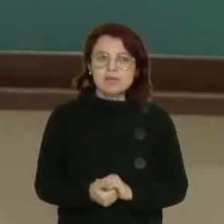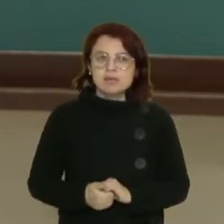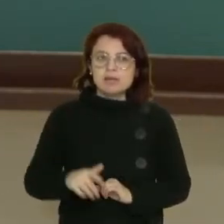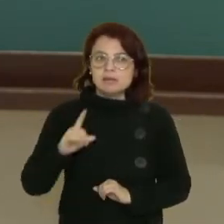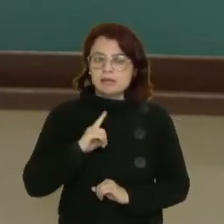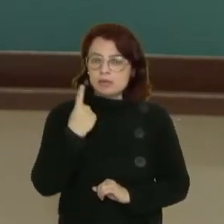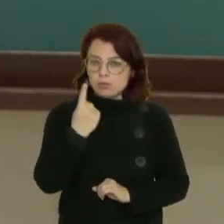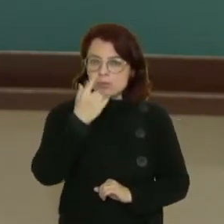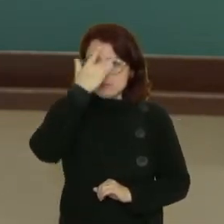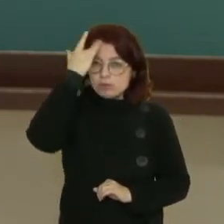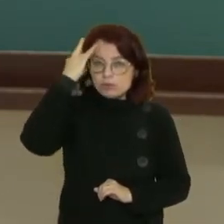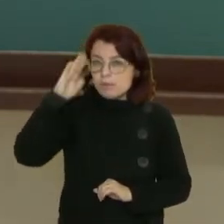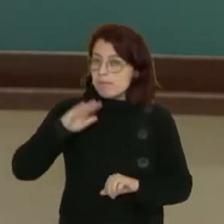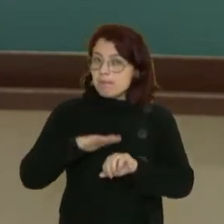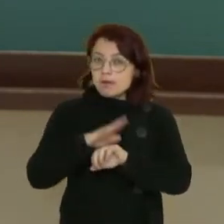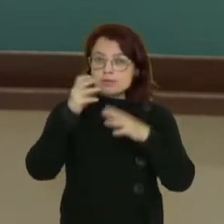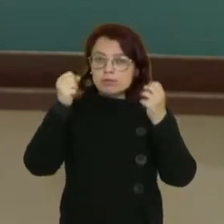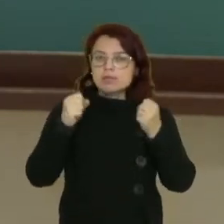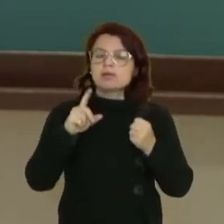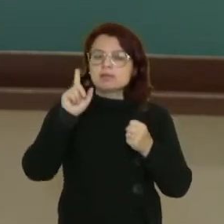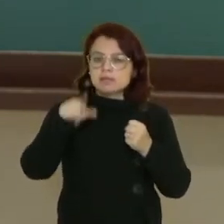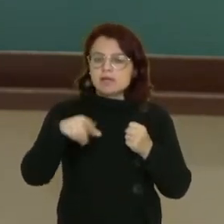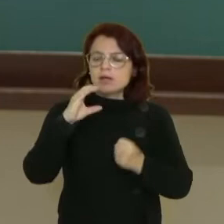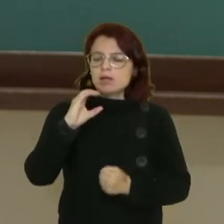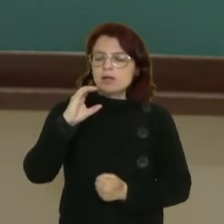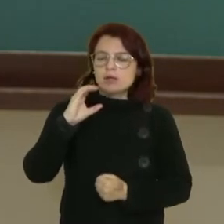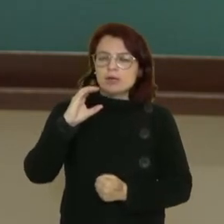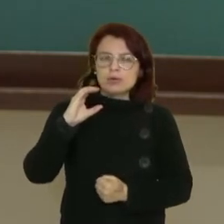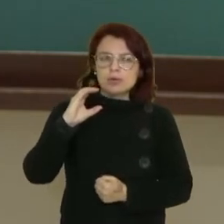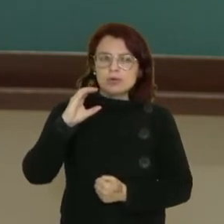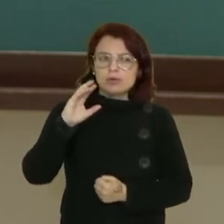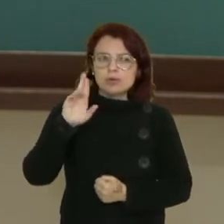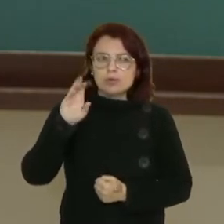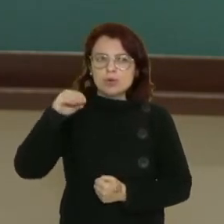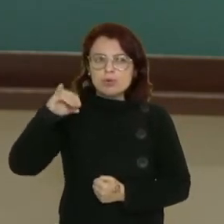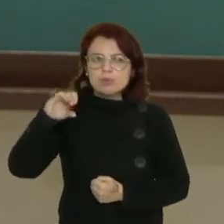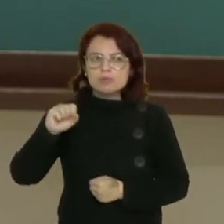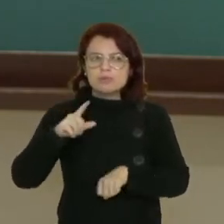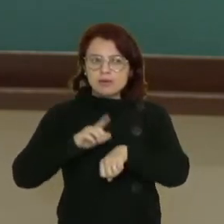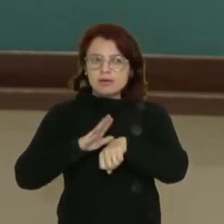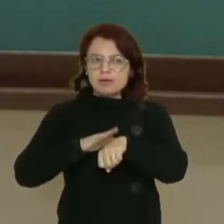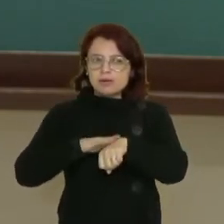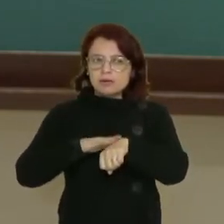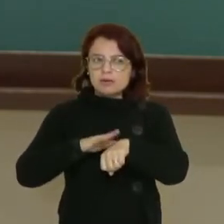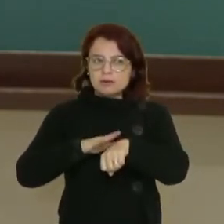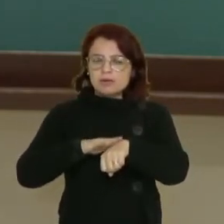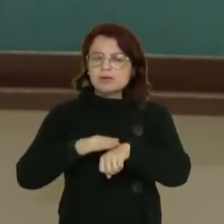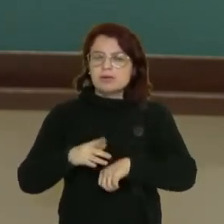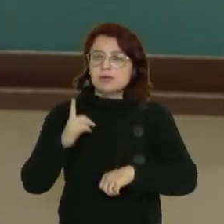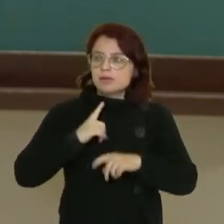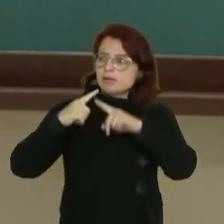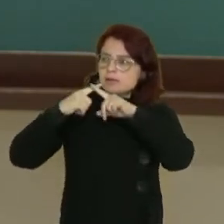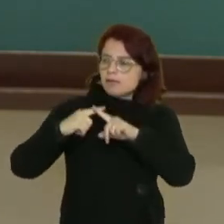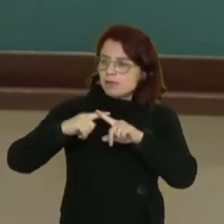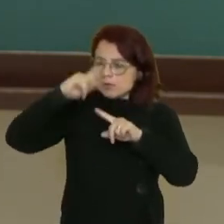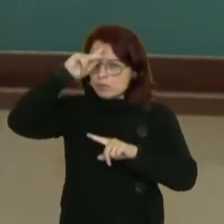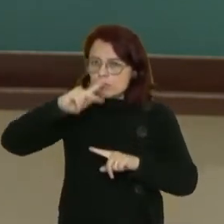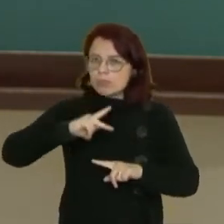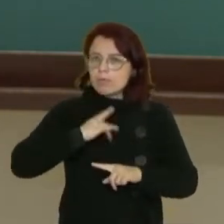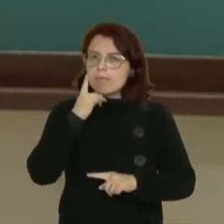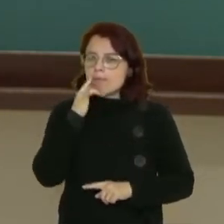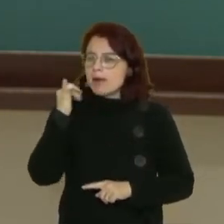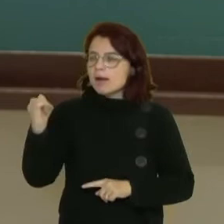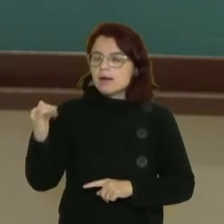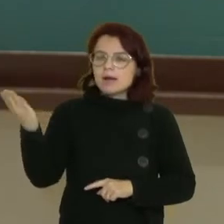era Cronos, o titã do tempo. Ele desafiou o próprio pai, que era Urano.